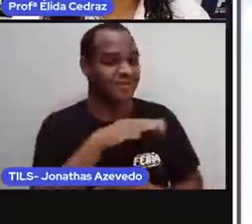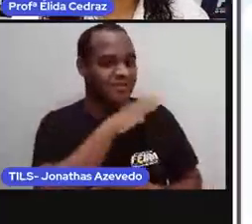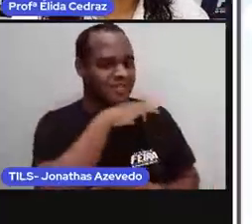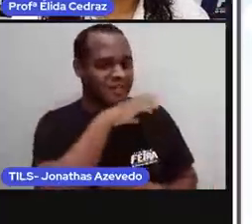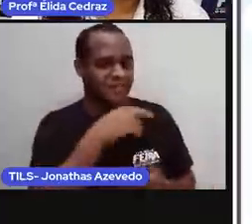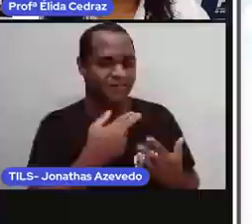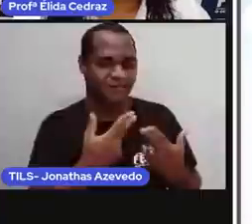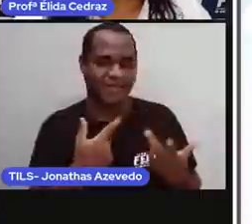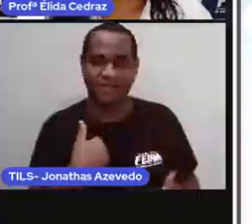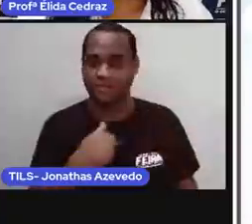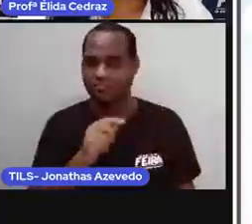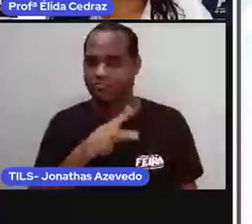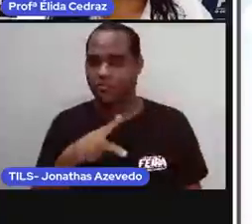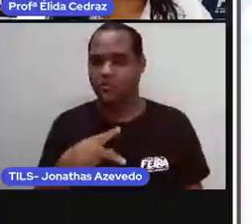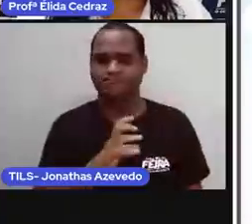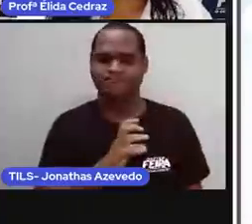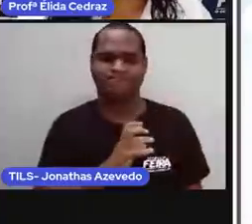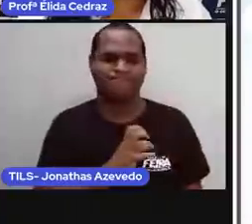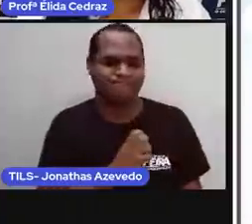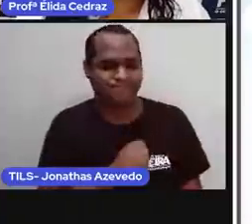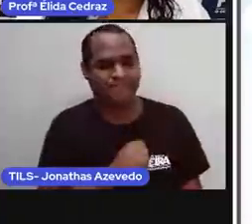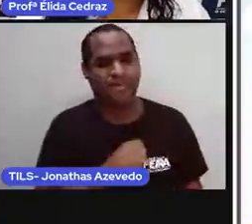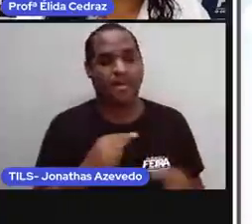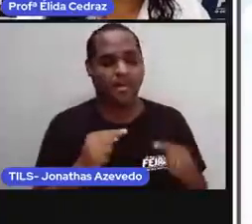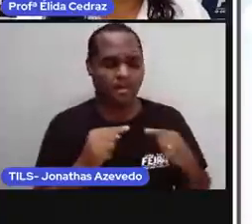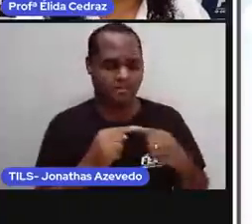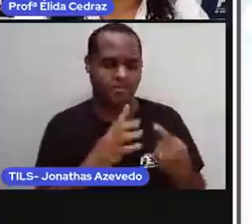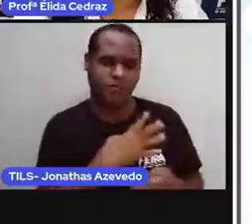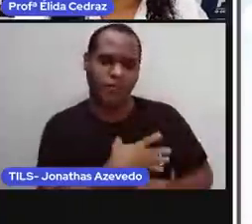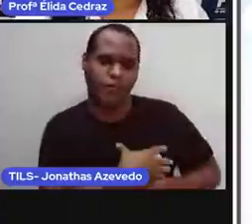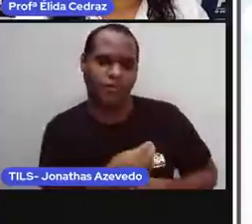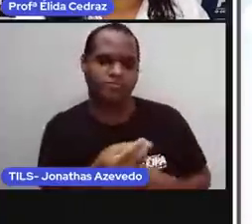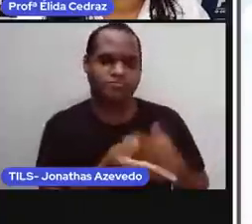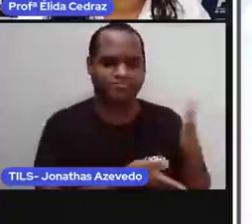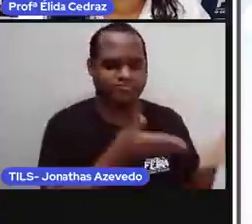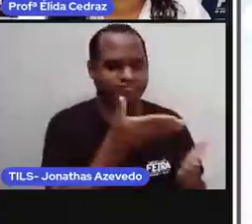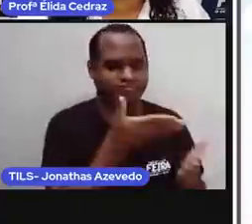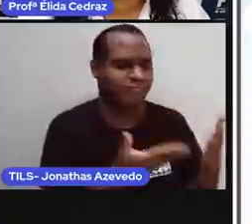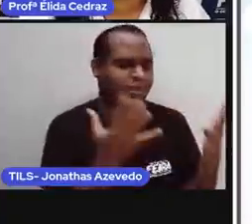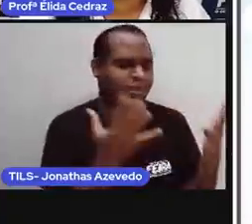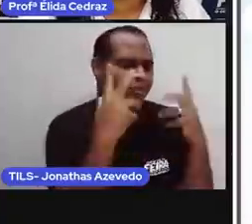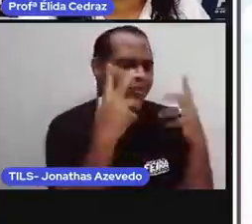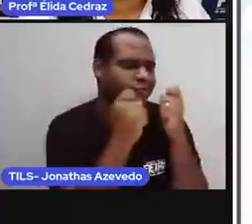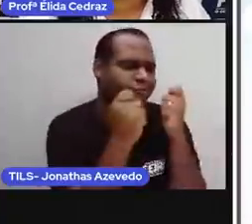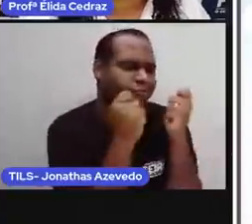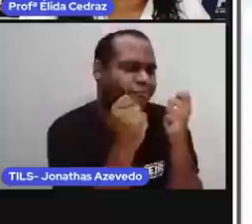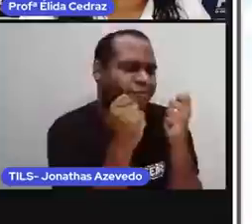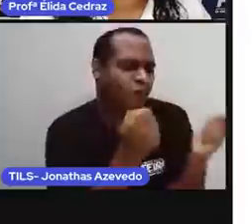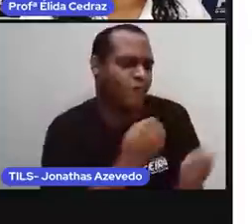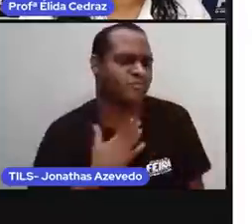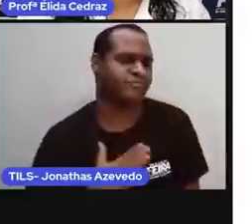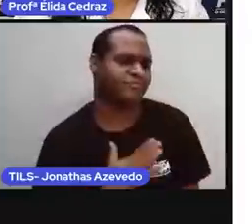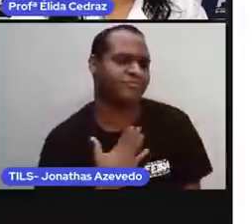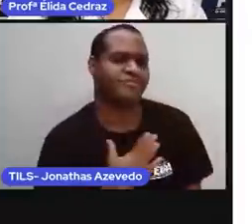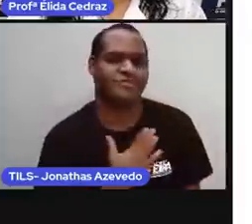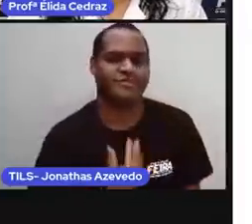E a Pró ama como se fosse filhos da Pró Elida. São muito fofos os meus bichinhos.